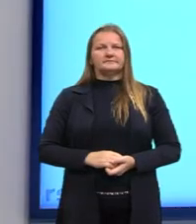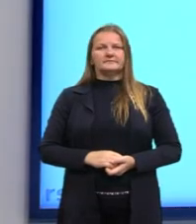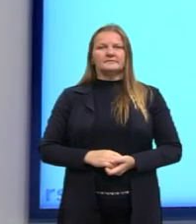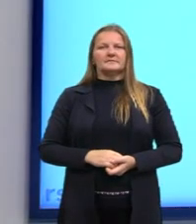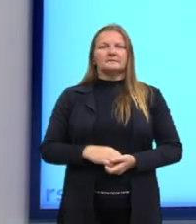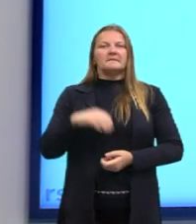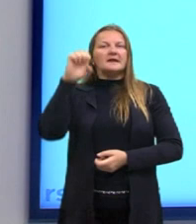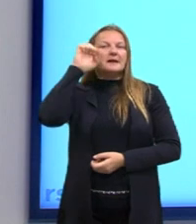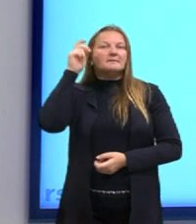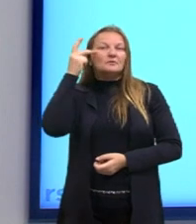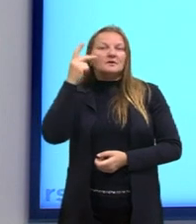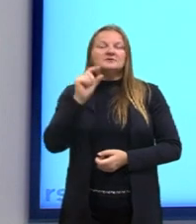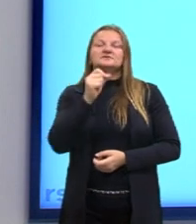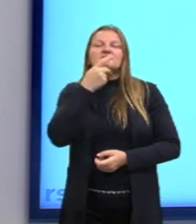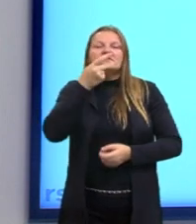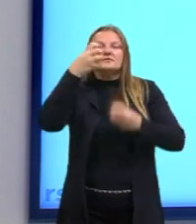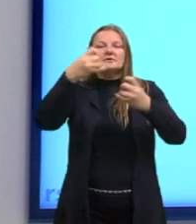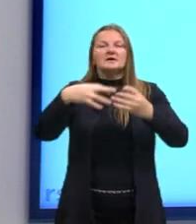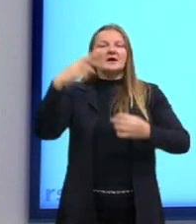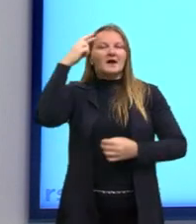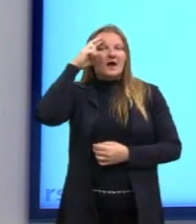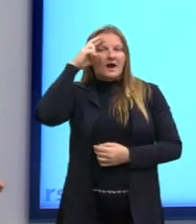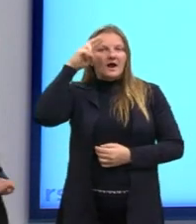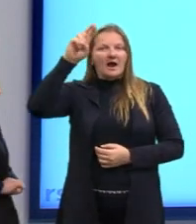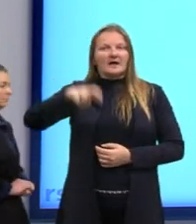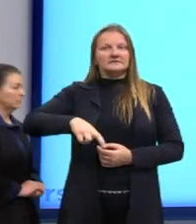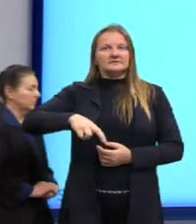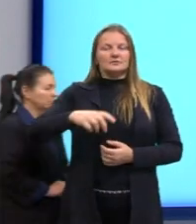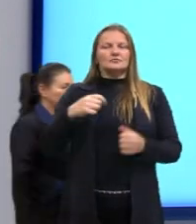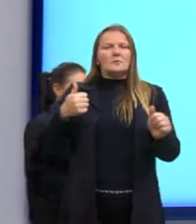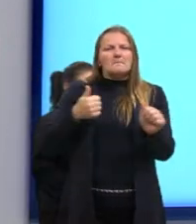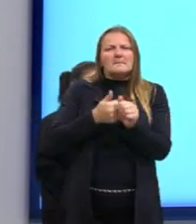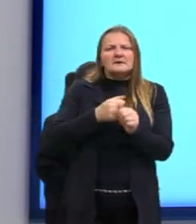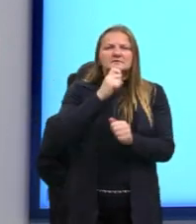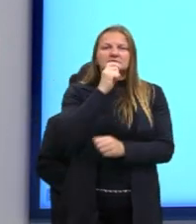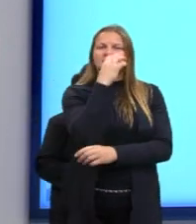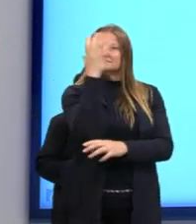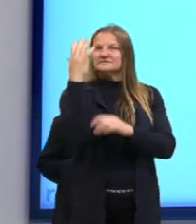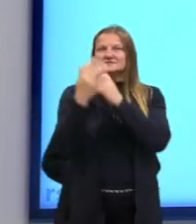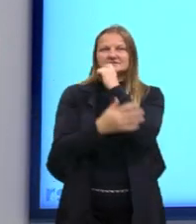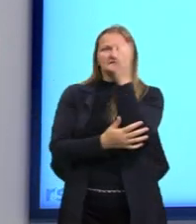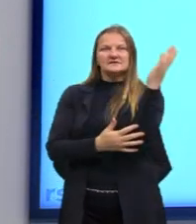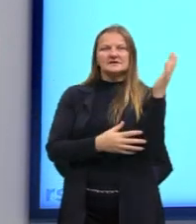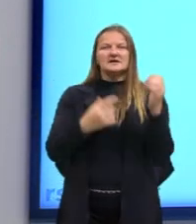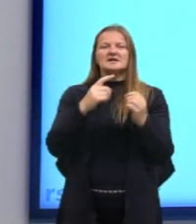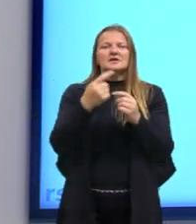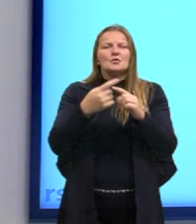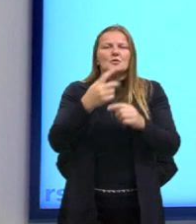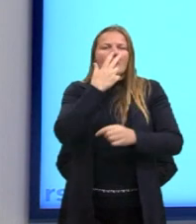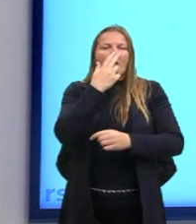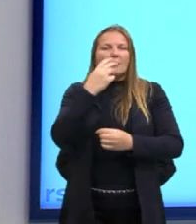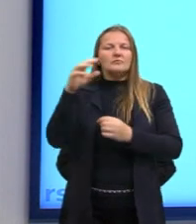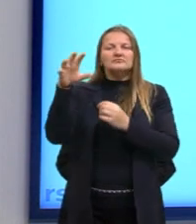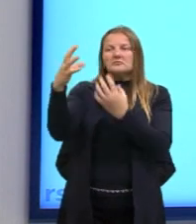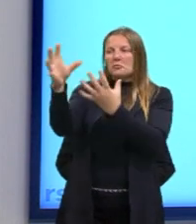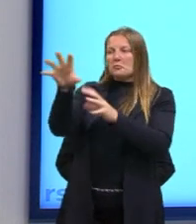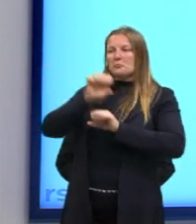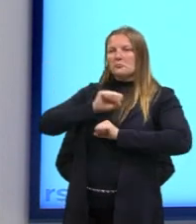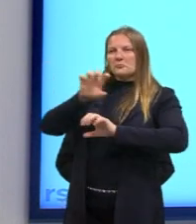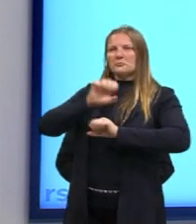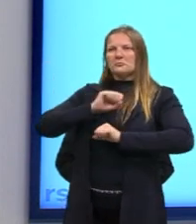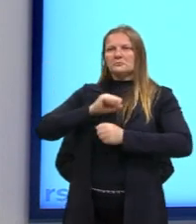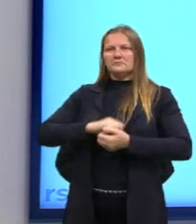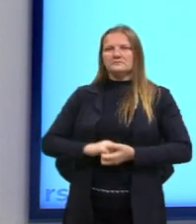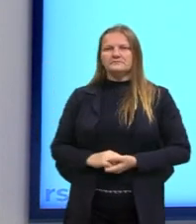intervenção na natureza. A razão, assim como se aproxima da natureza, não como um aluno que ouve tudo tranquilo que o